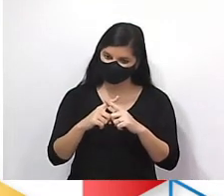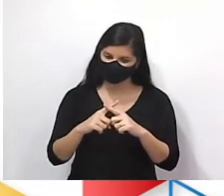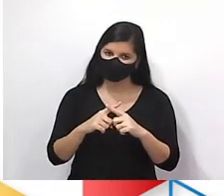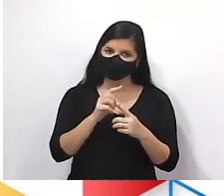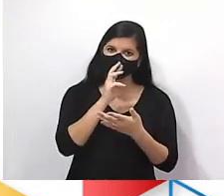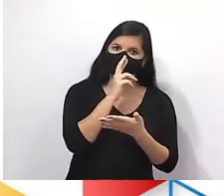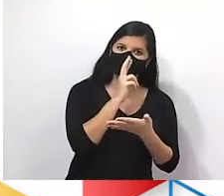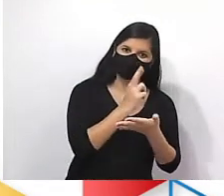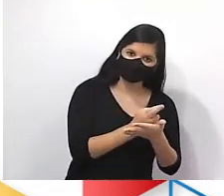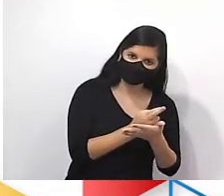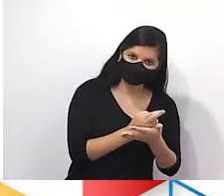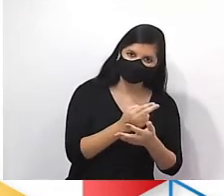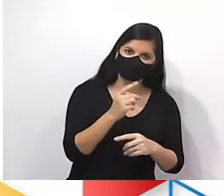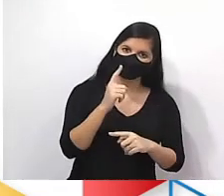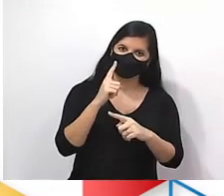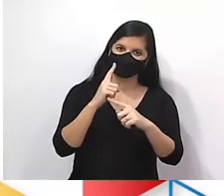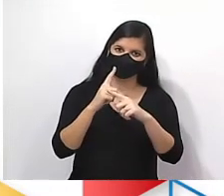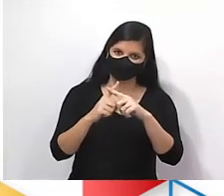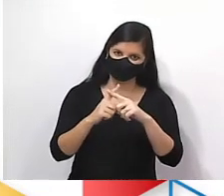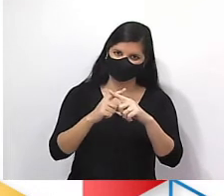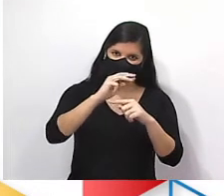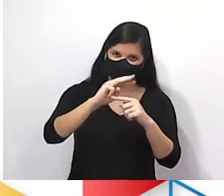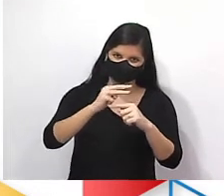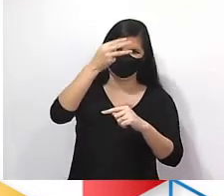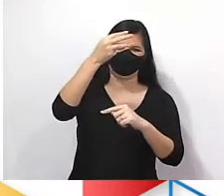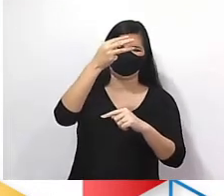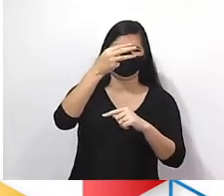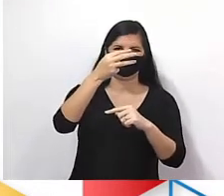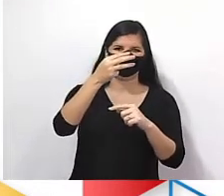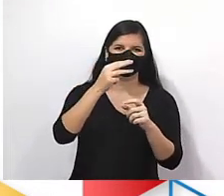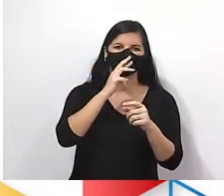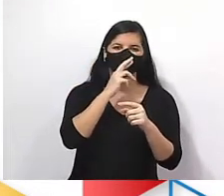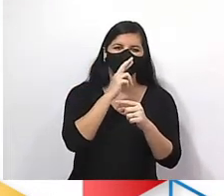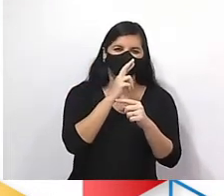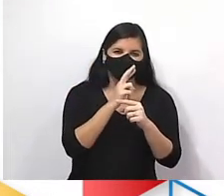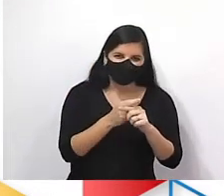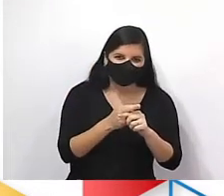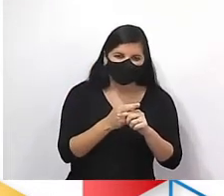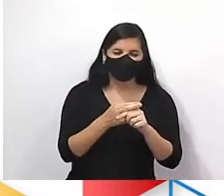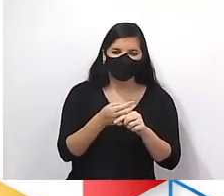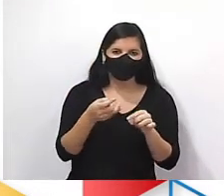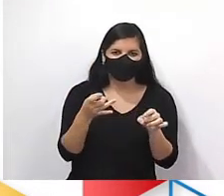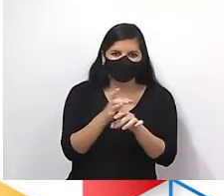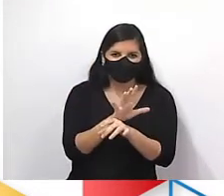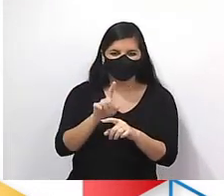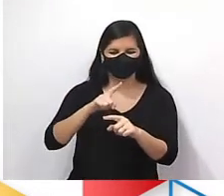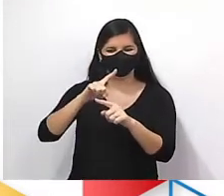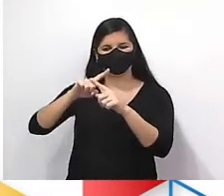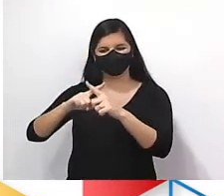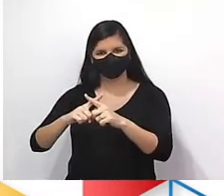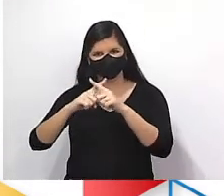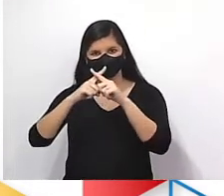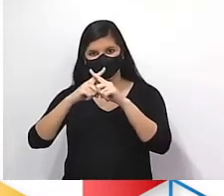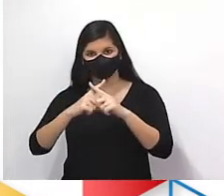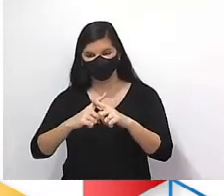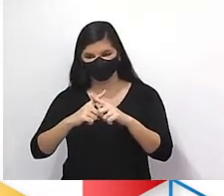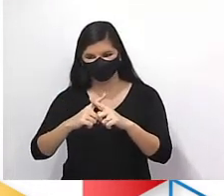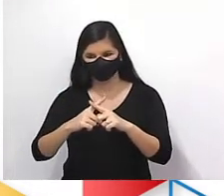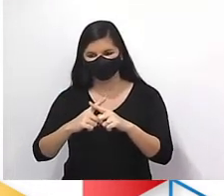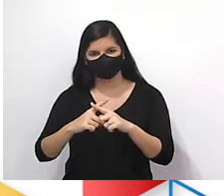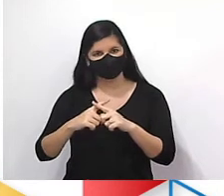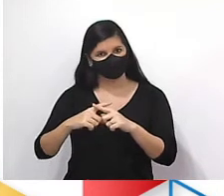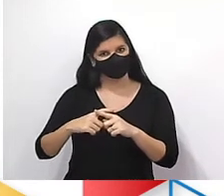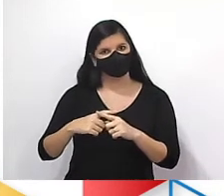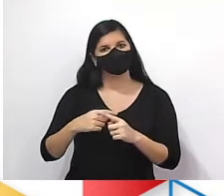potenciação. Primeiro, resultado da potenciação. Não esquece, por favor. Tá? Multipliquei o resultado da potenciação, né? Do